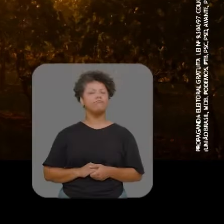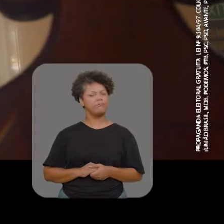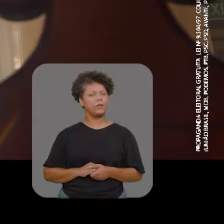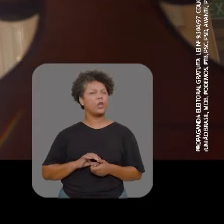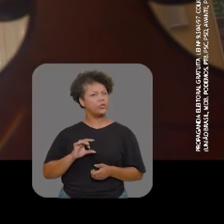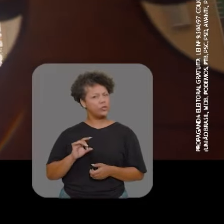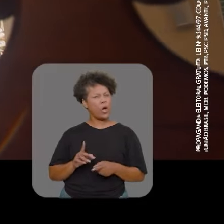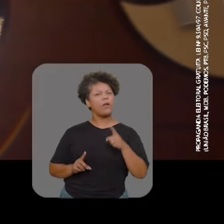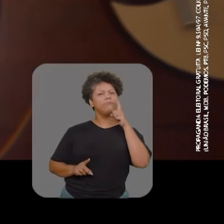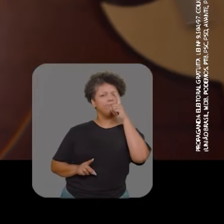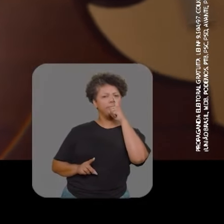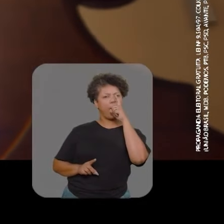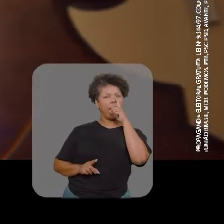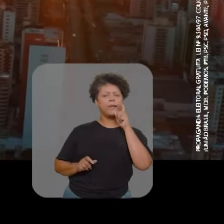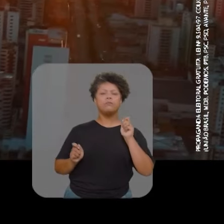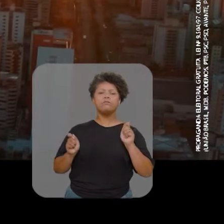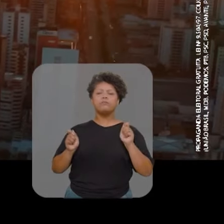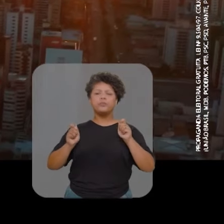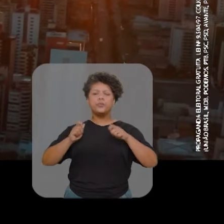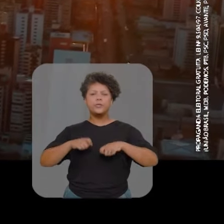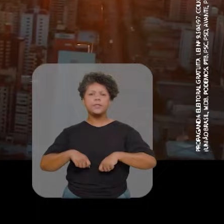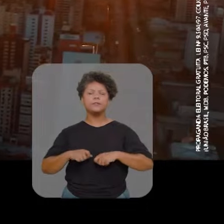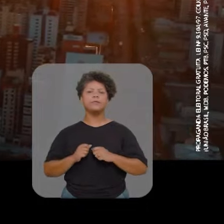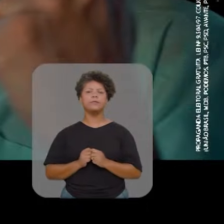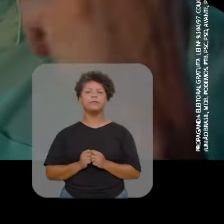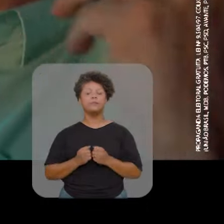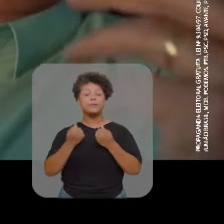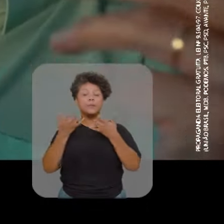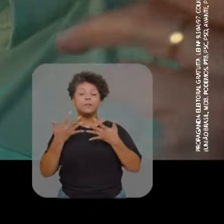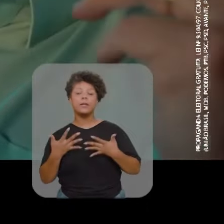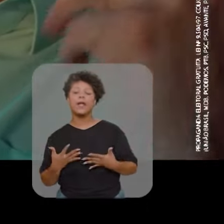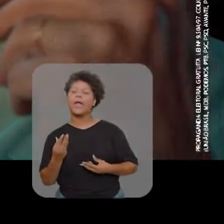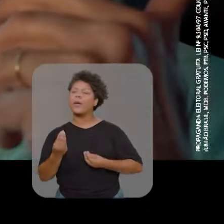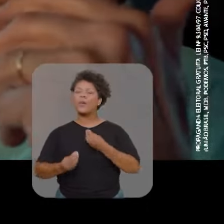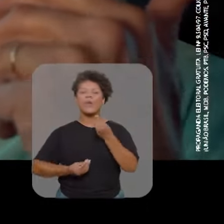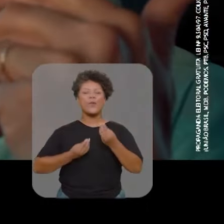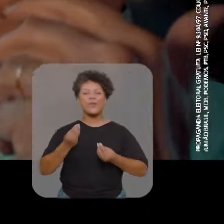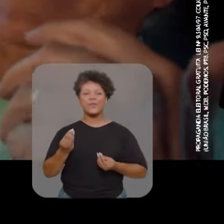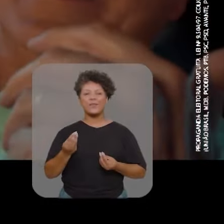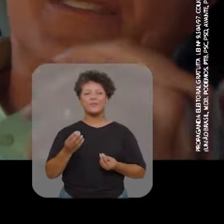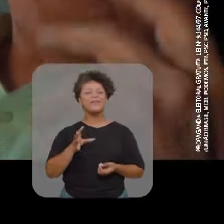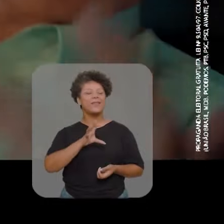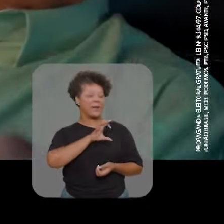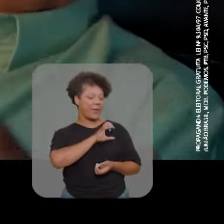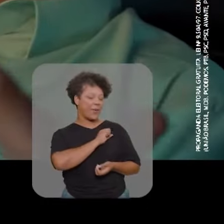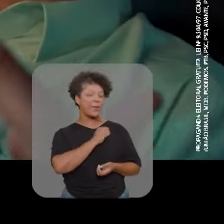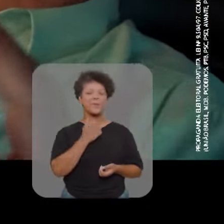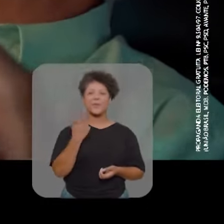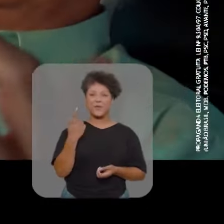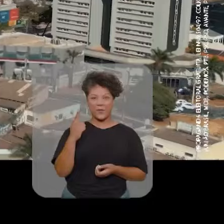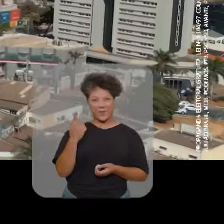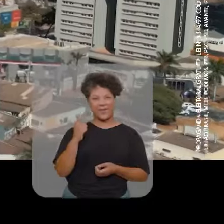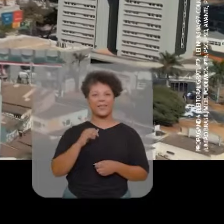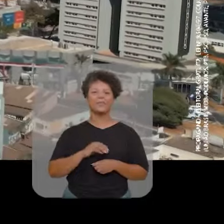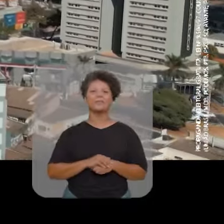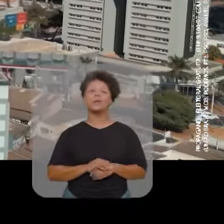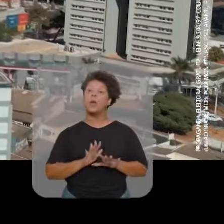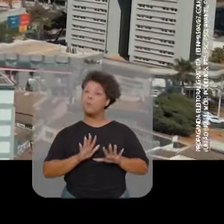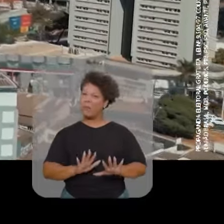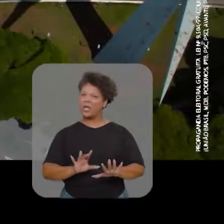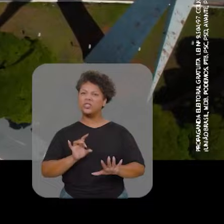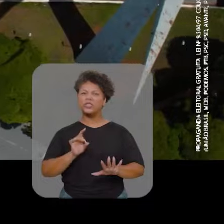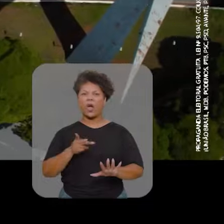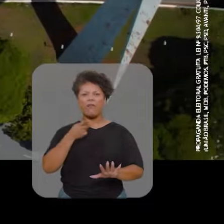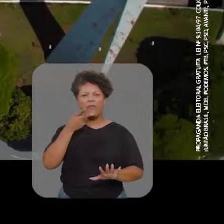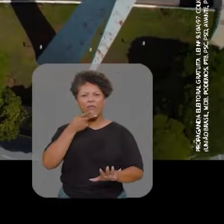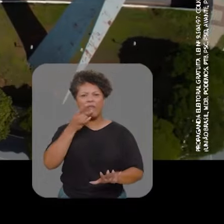Talvez só eu possa dizer o quanto do meu amor pelo Estado, mas não